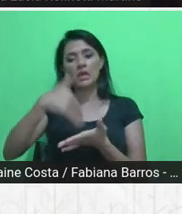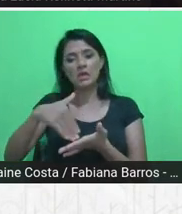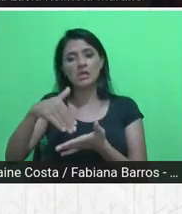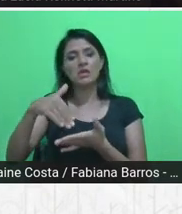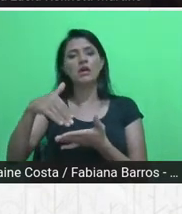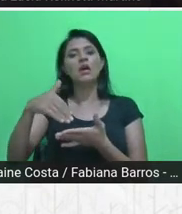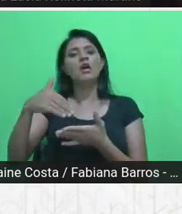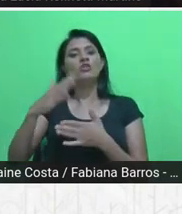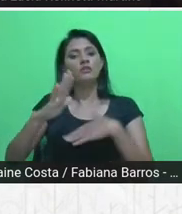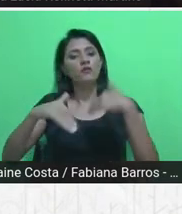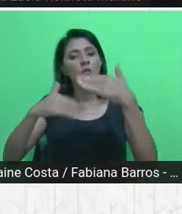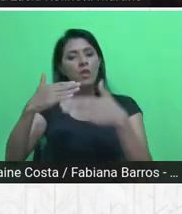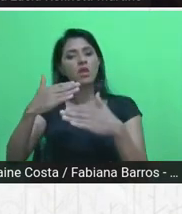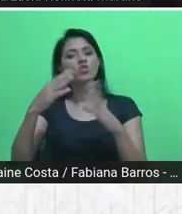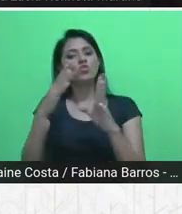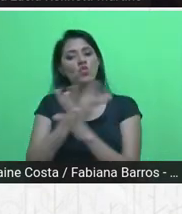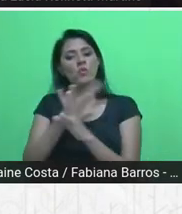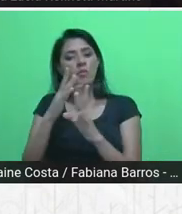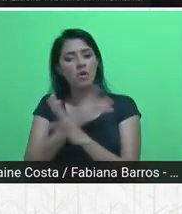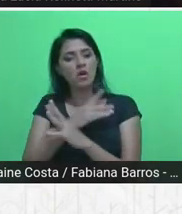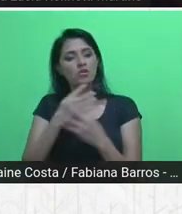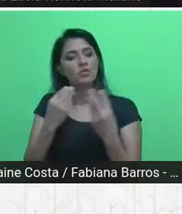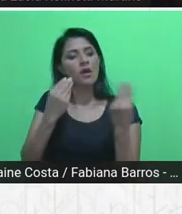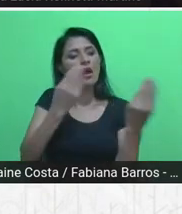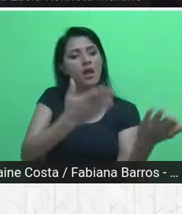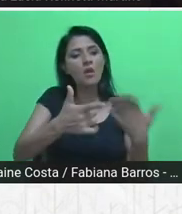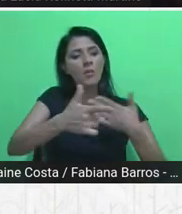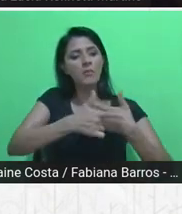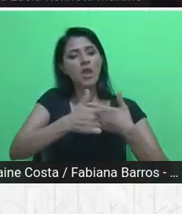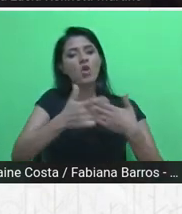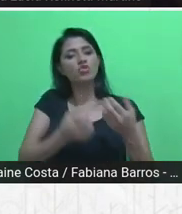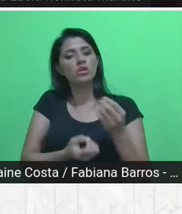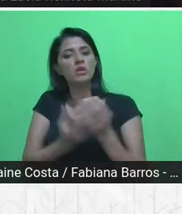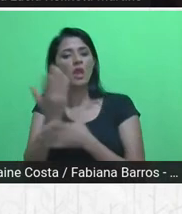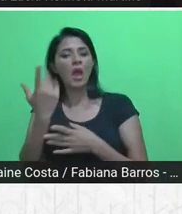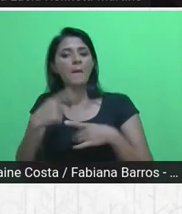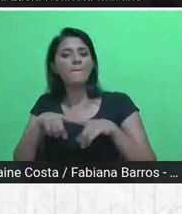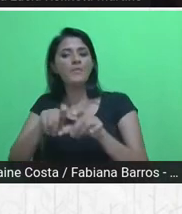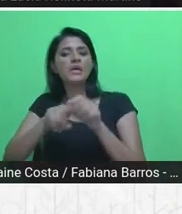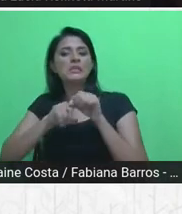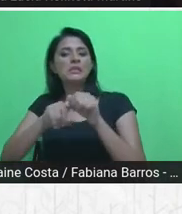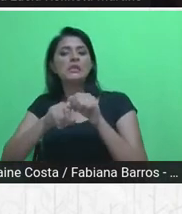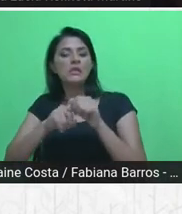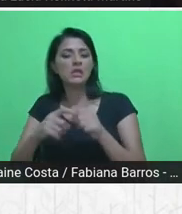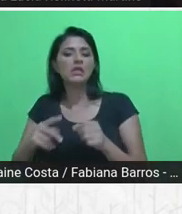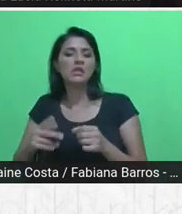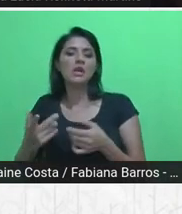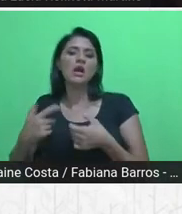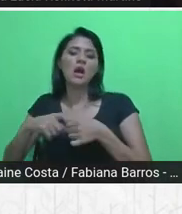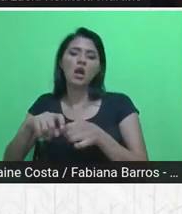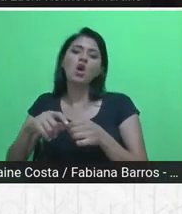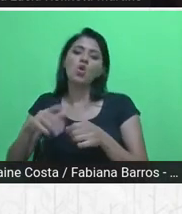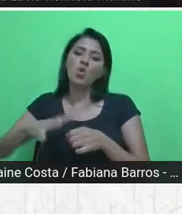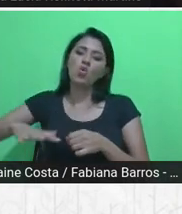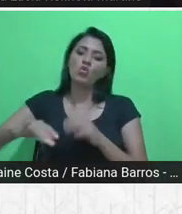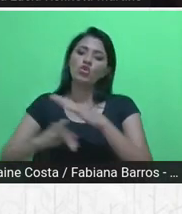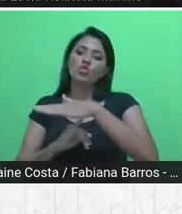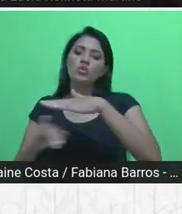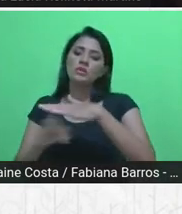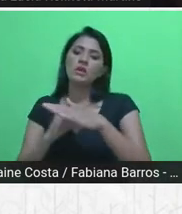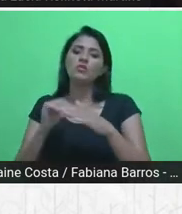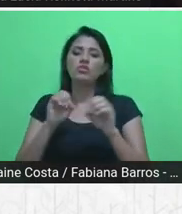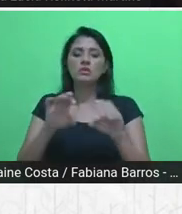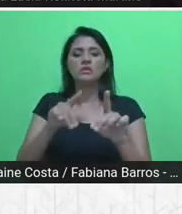Urbano a atribuição de desenvolver parcerias e convênios com instituições de ensino e pesquisa para cooperação